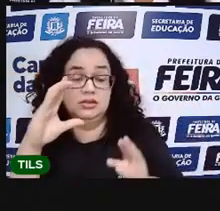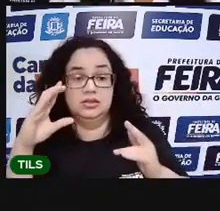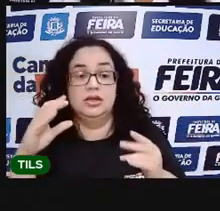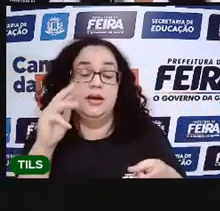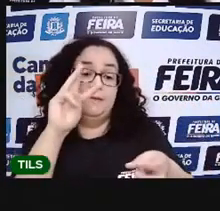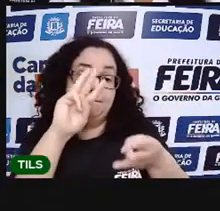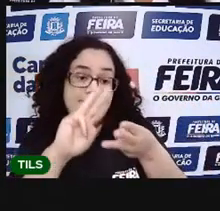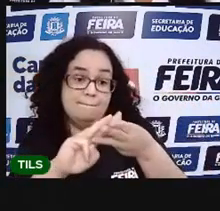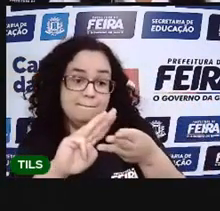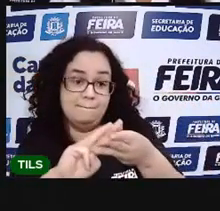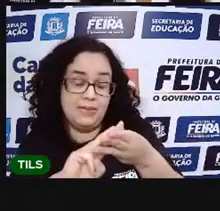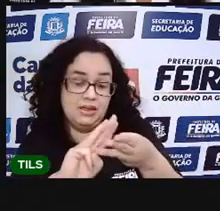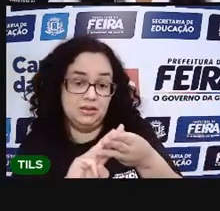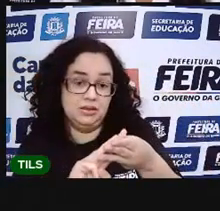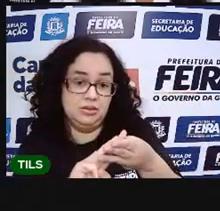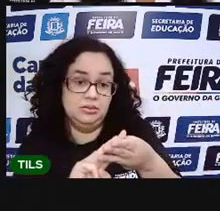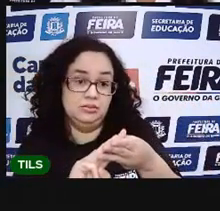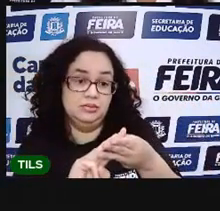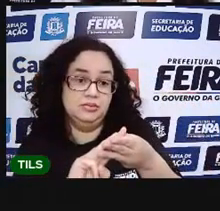Matemática